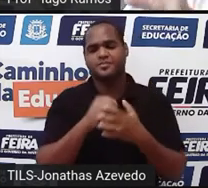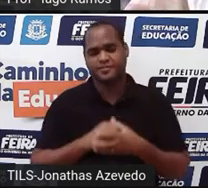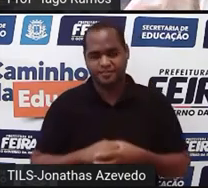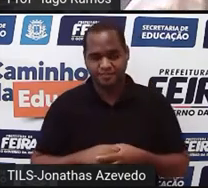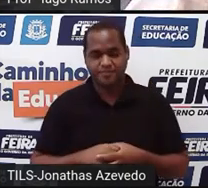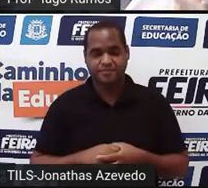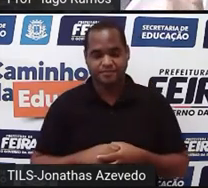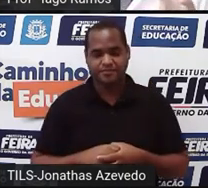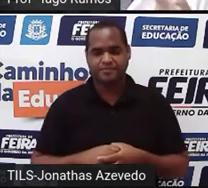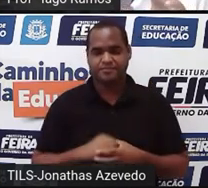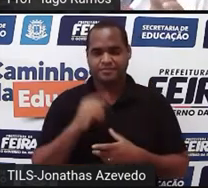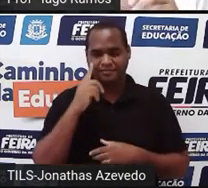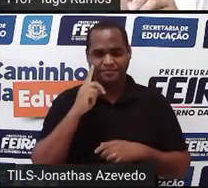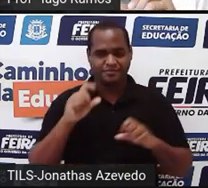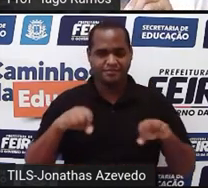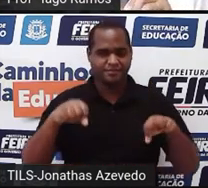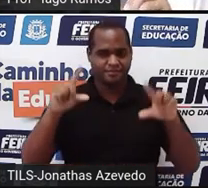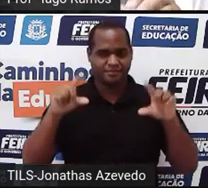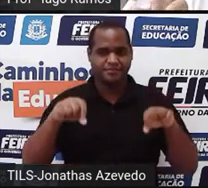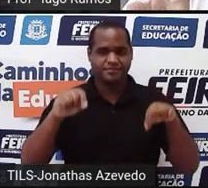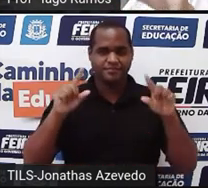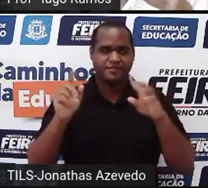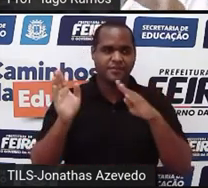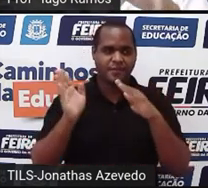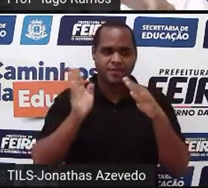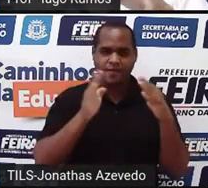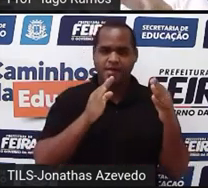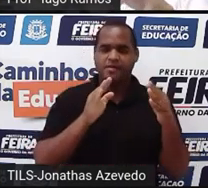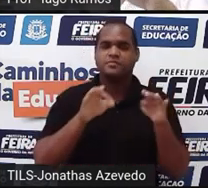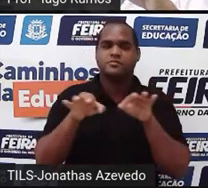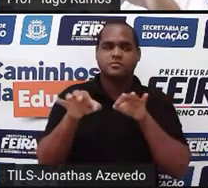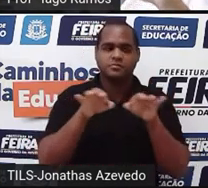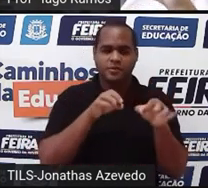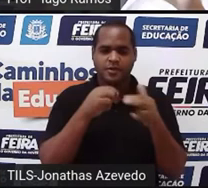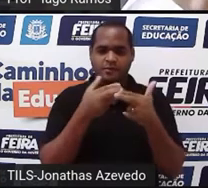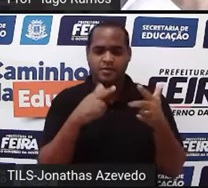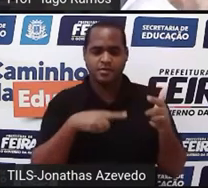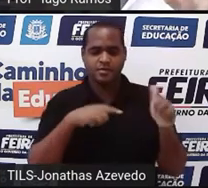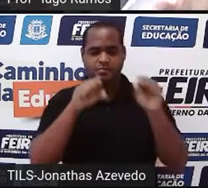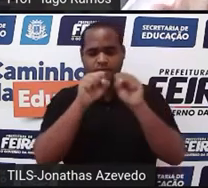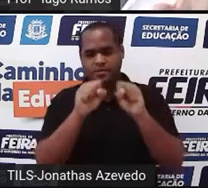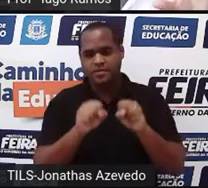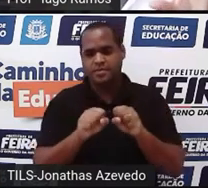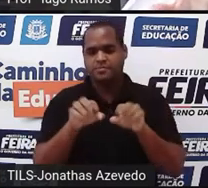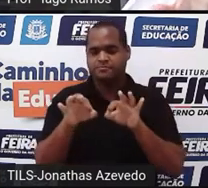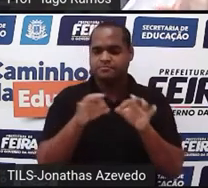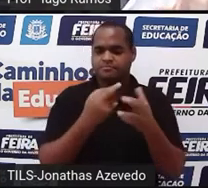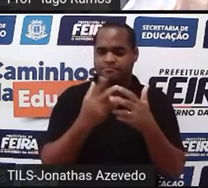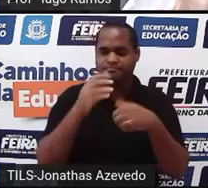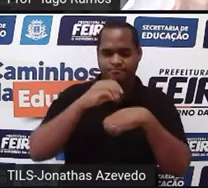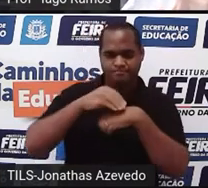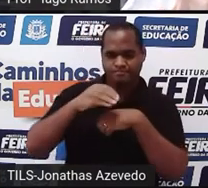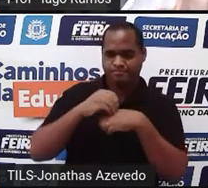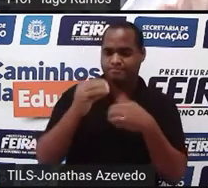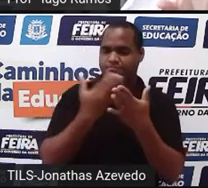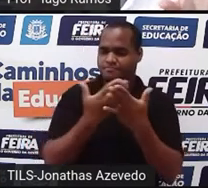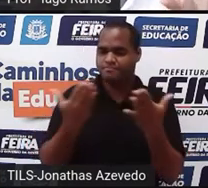Nas próximas telas aqui, o que é que a gente vai fazer? A gente vai resolver um sistema de equação que eu vou trazer aqui